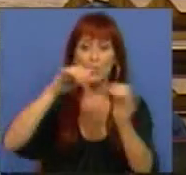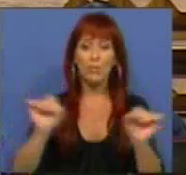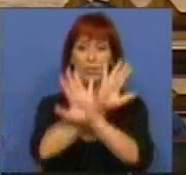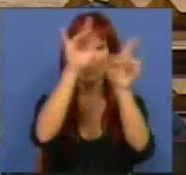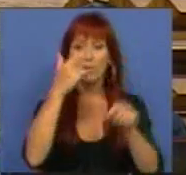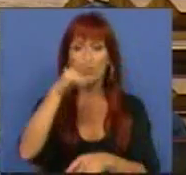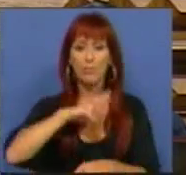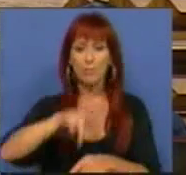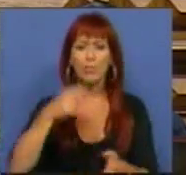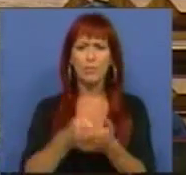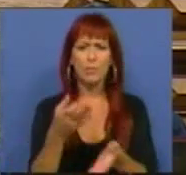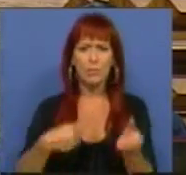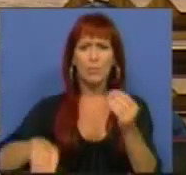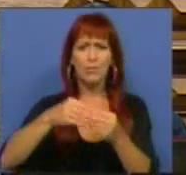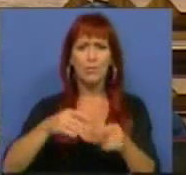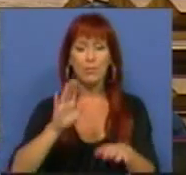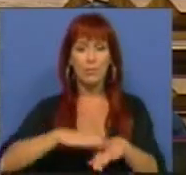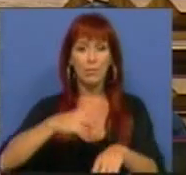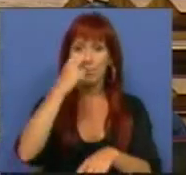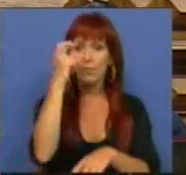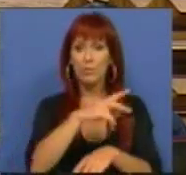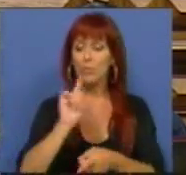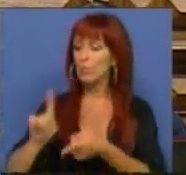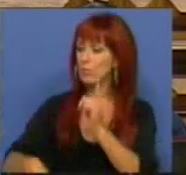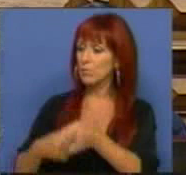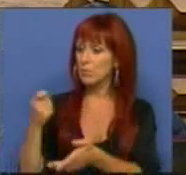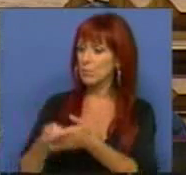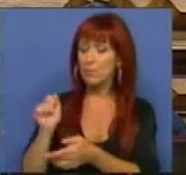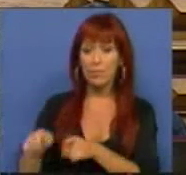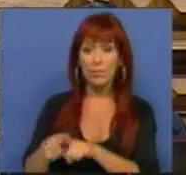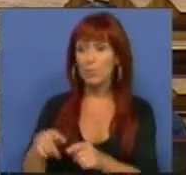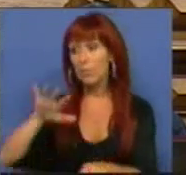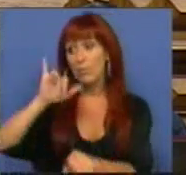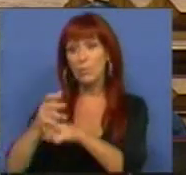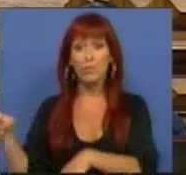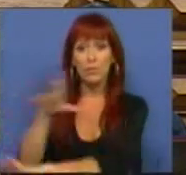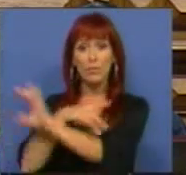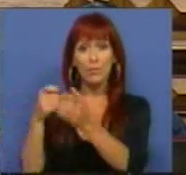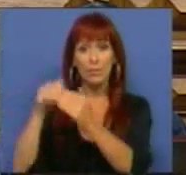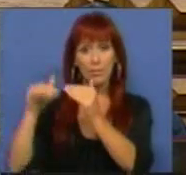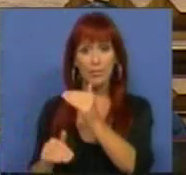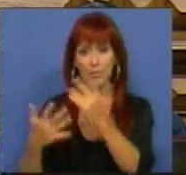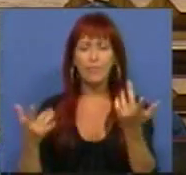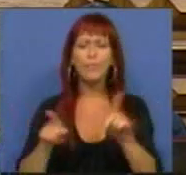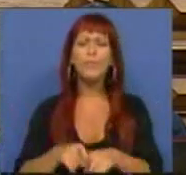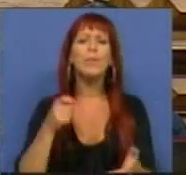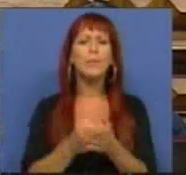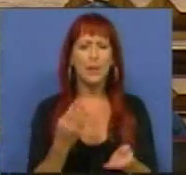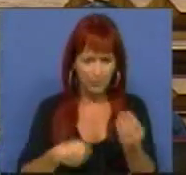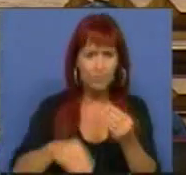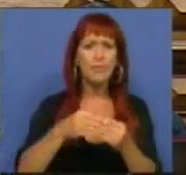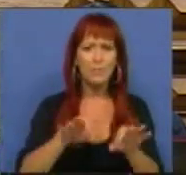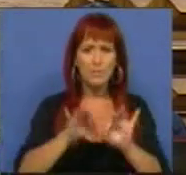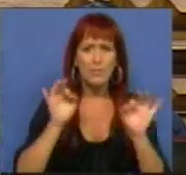os portugueses pagam mais pela energia do que pagam os seus congéneres europeus. E não só pagam